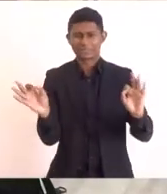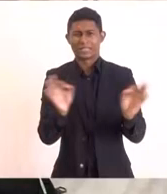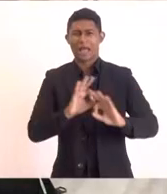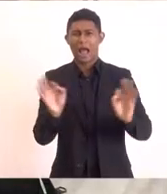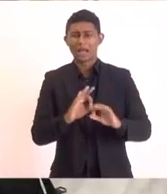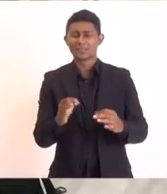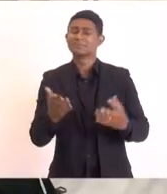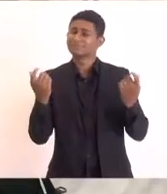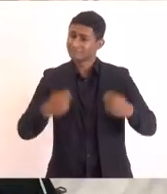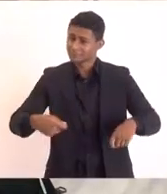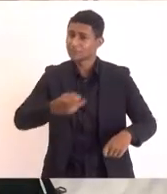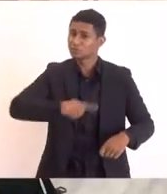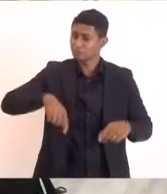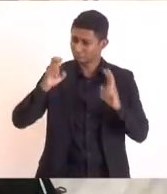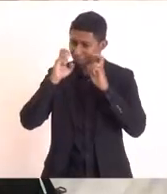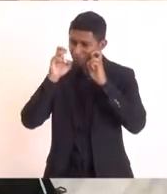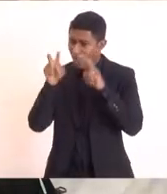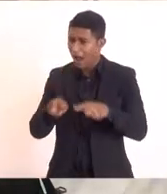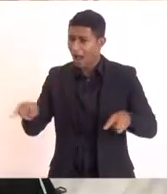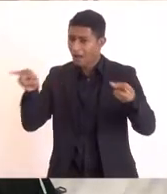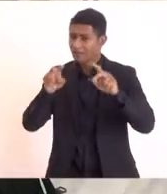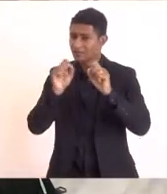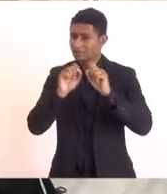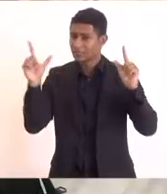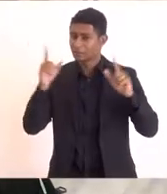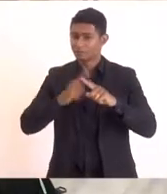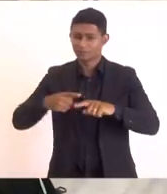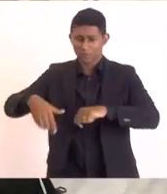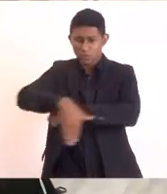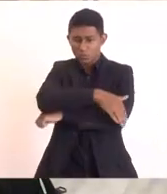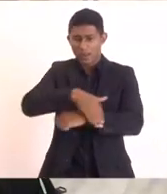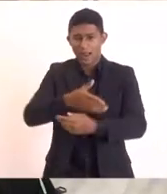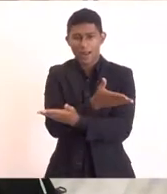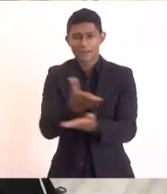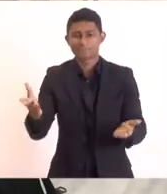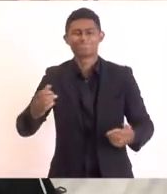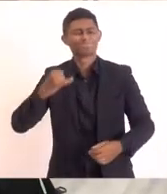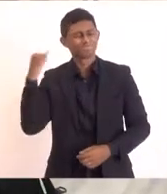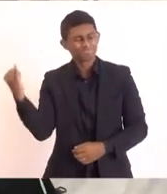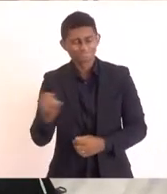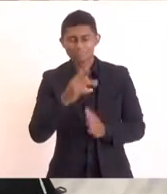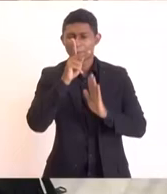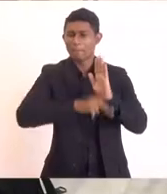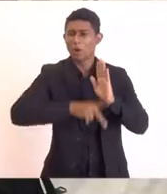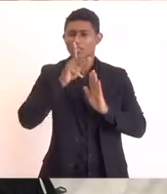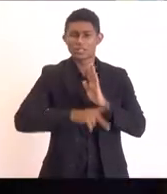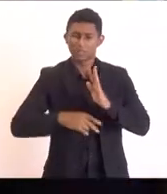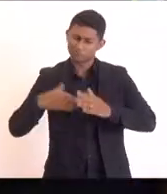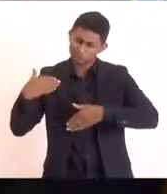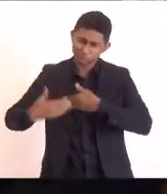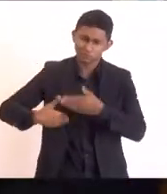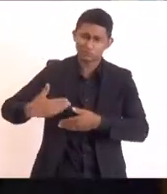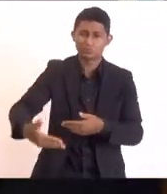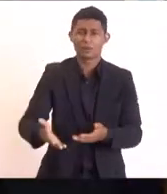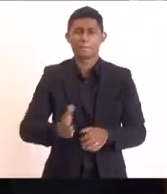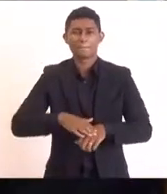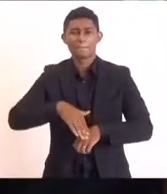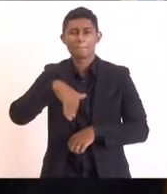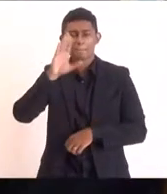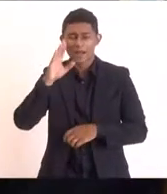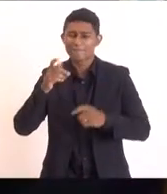porque as estradas são fundamentais para que ocorra para que esse projeto ande cada vez mais cada vez mais